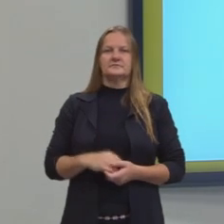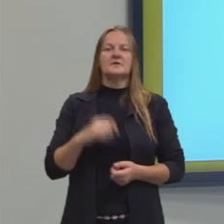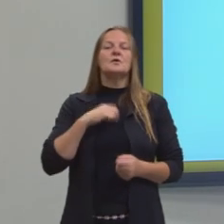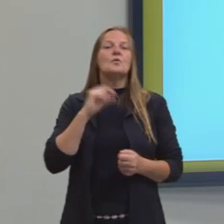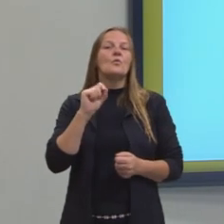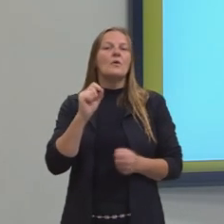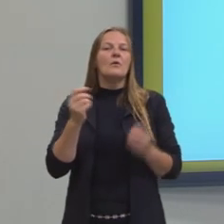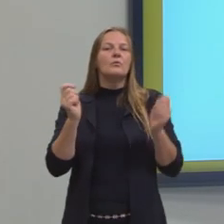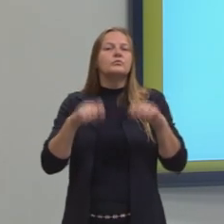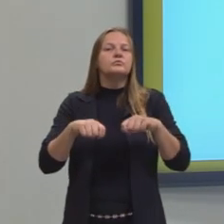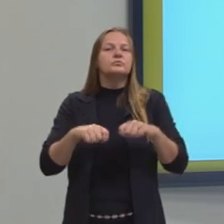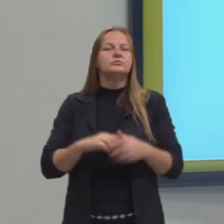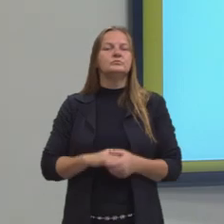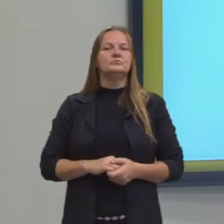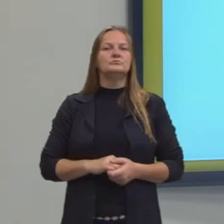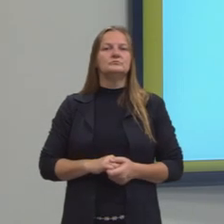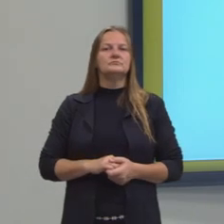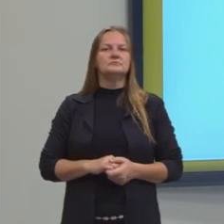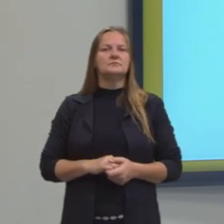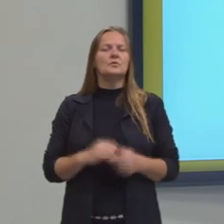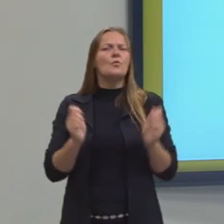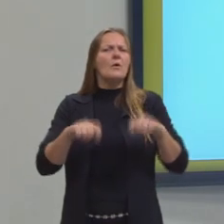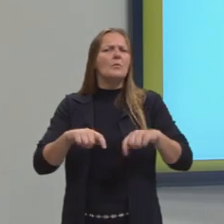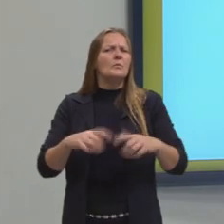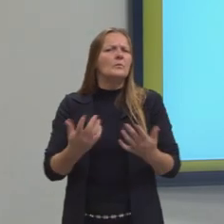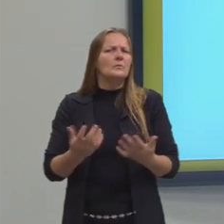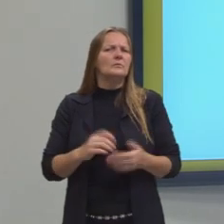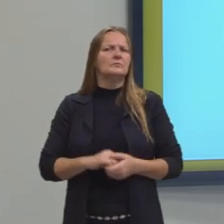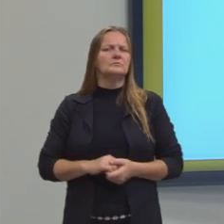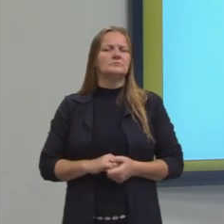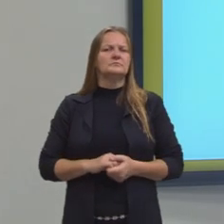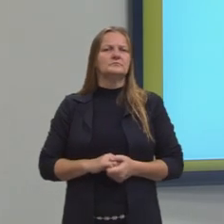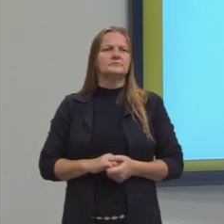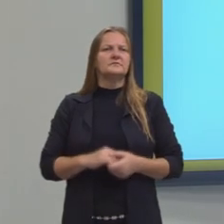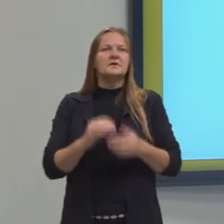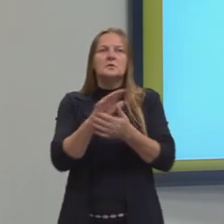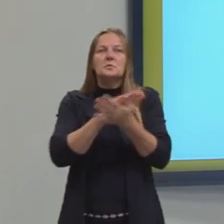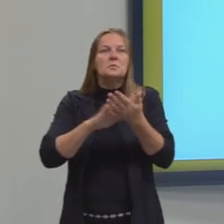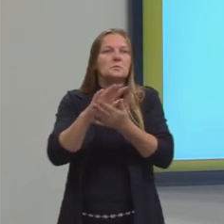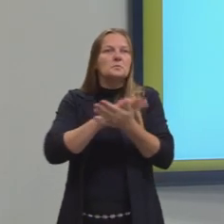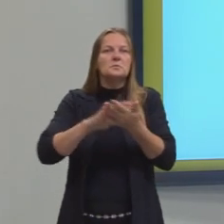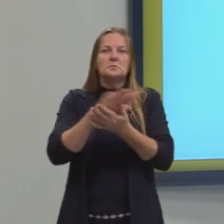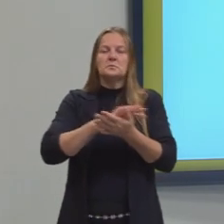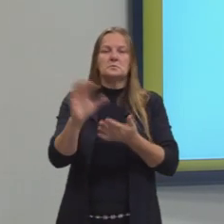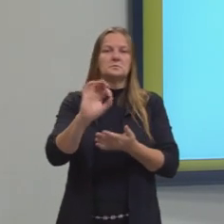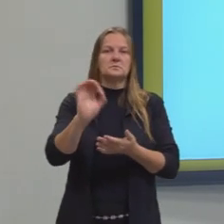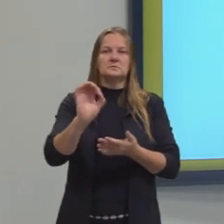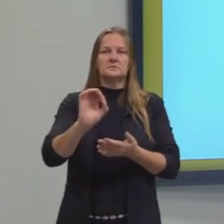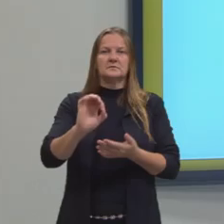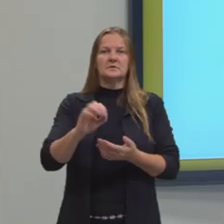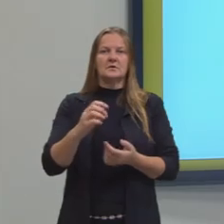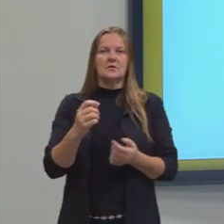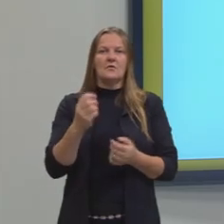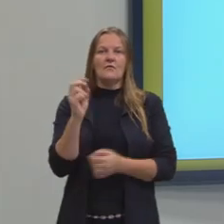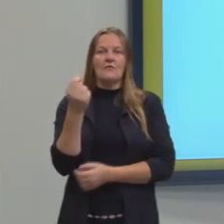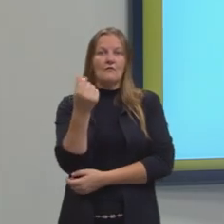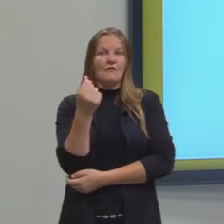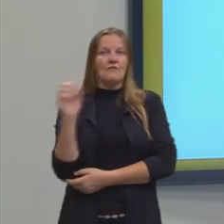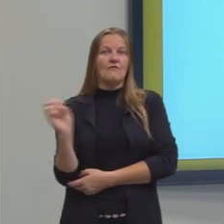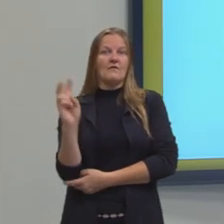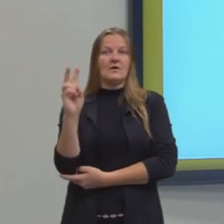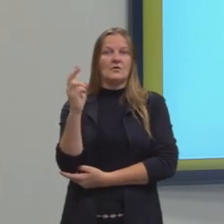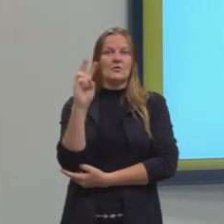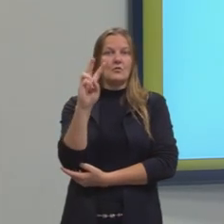Então, aqui, nós já vimos as possibilidades. E nós vimos que, em nenhuma dessas possibilidades, nós temos o valor de R$,00.